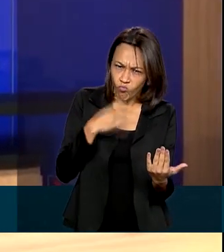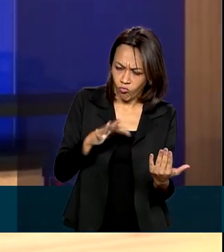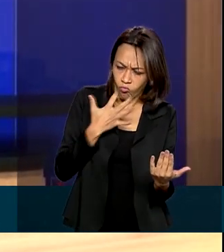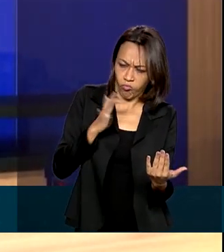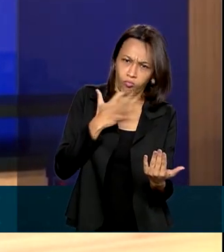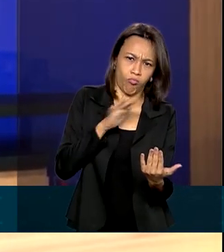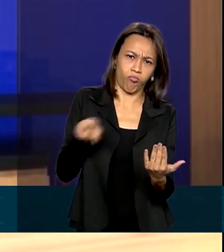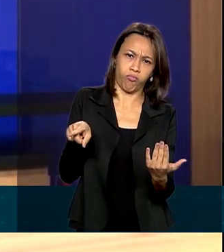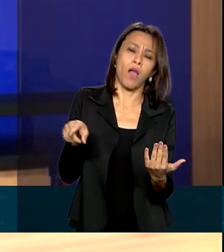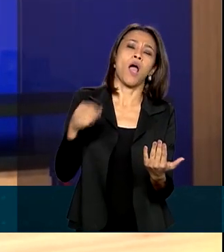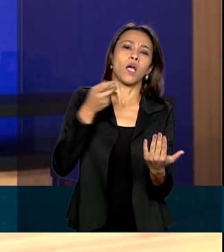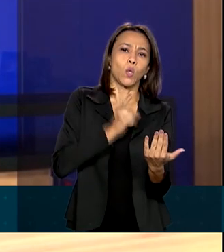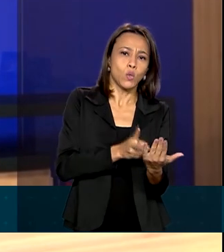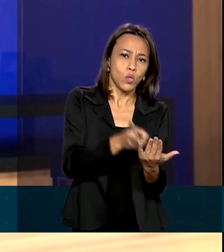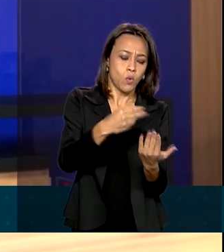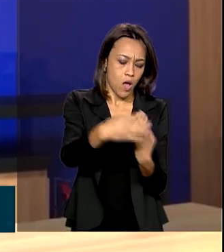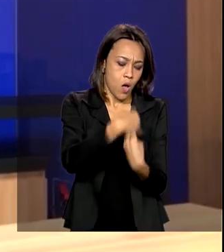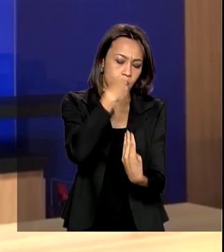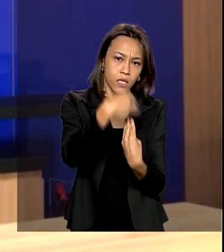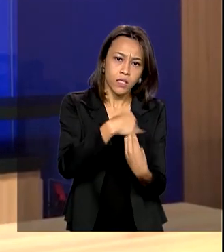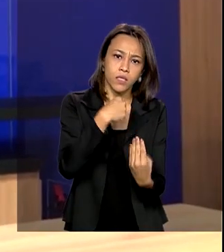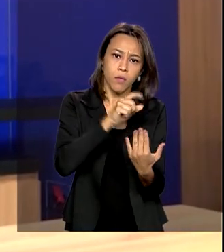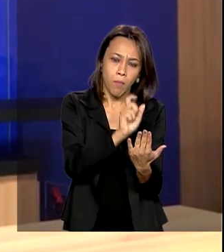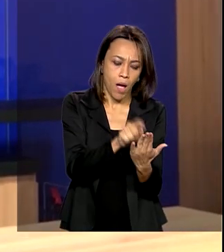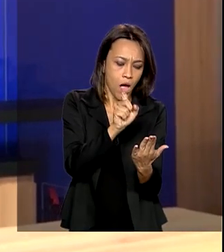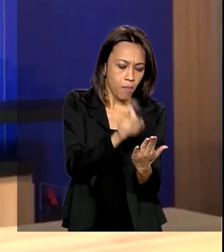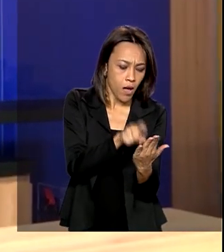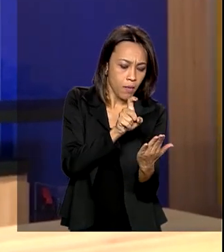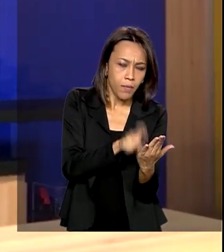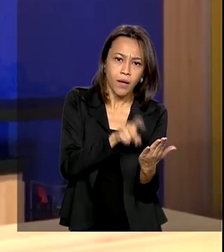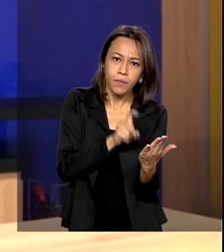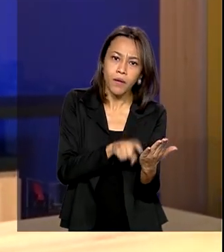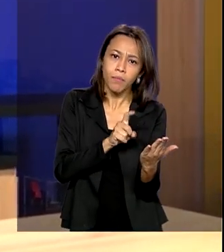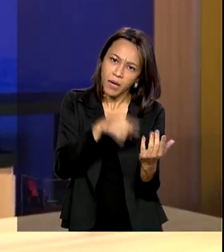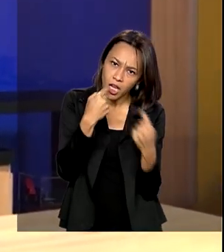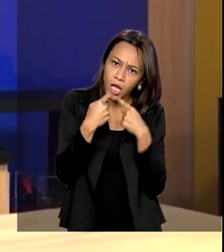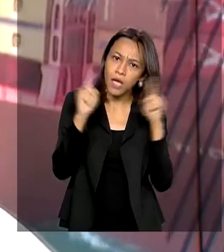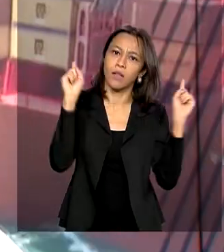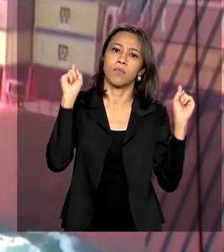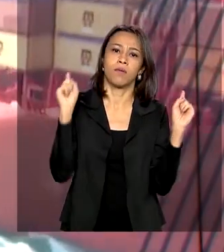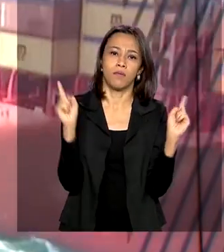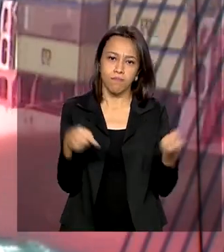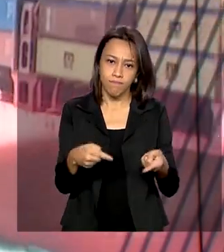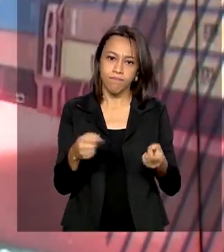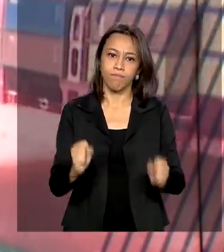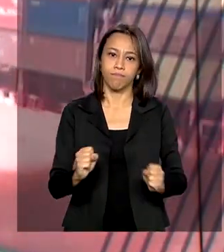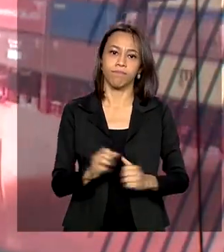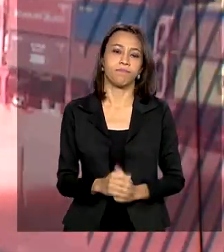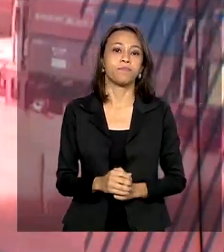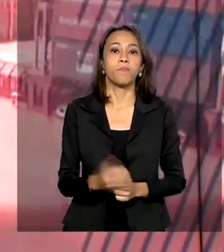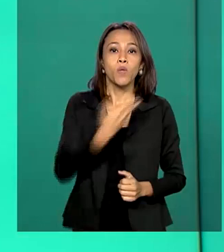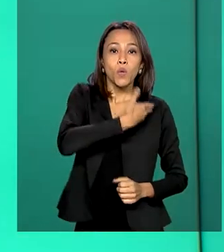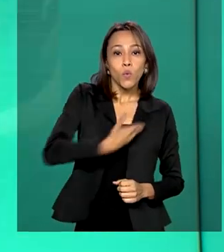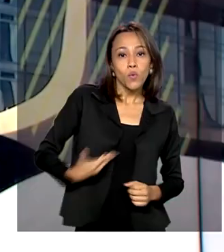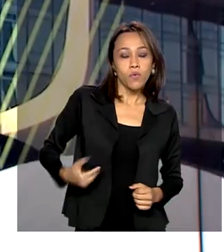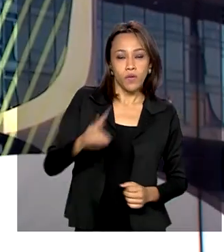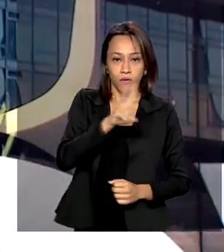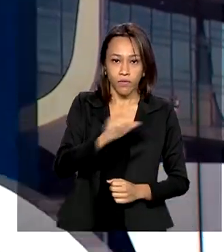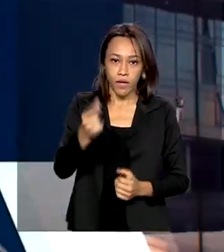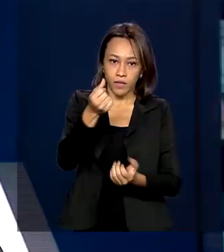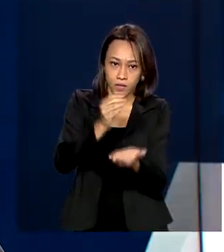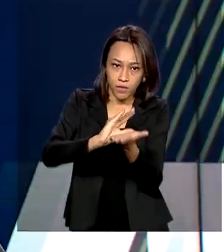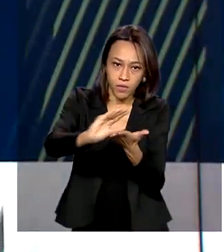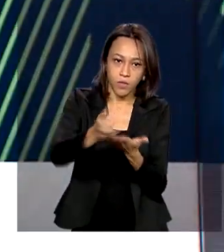lançamento, ele segue a orientação do app e faz o procedimento de contestação. O governo vai investir